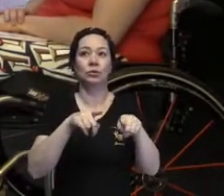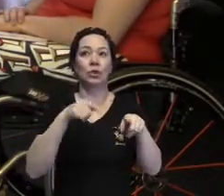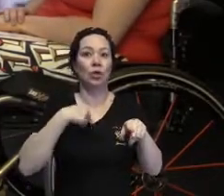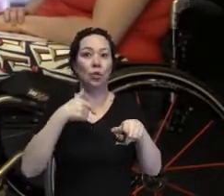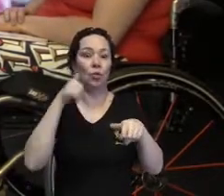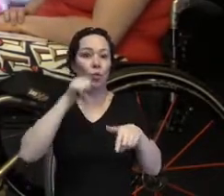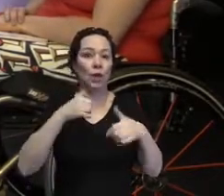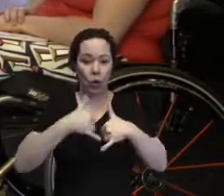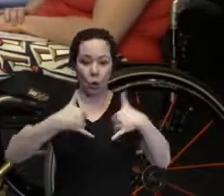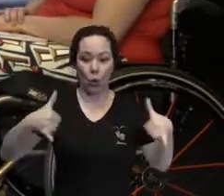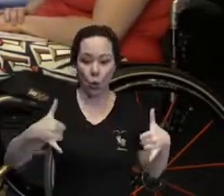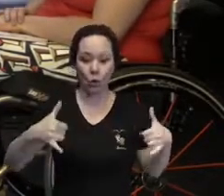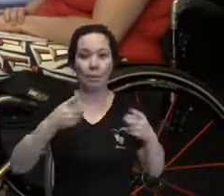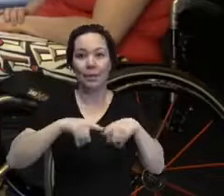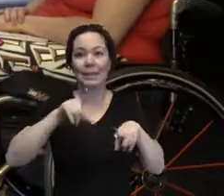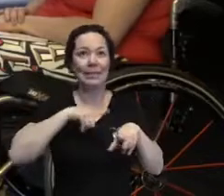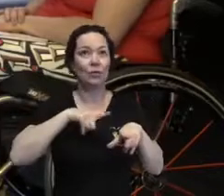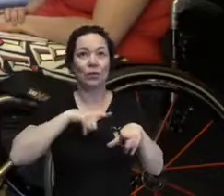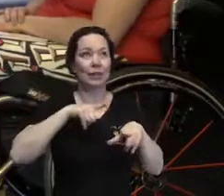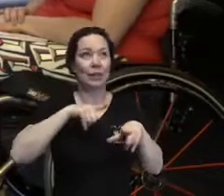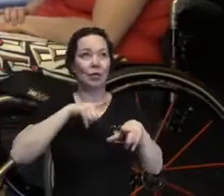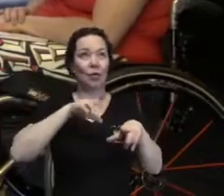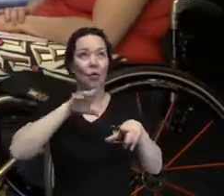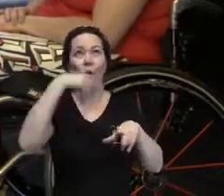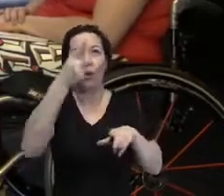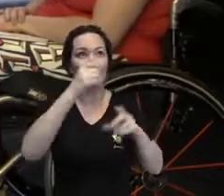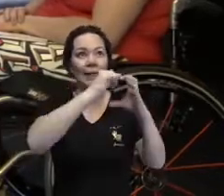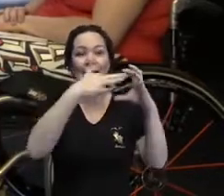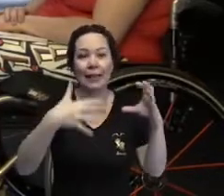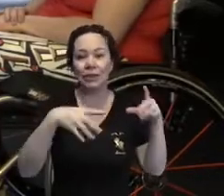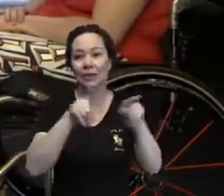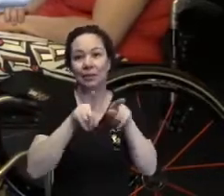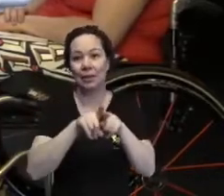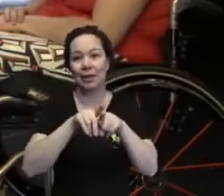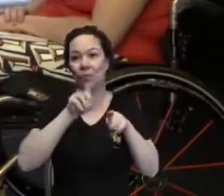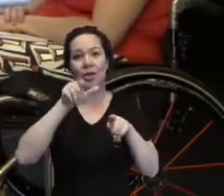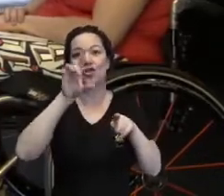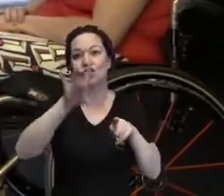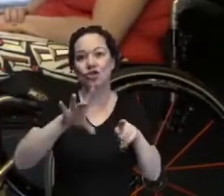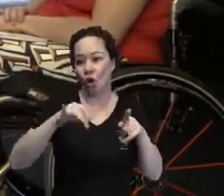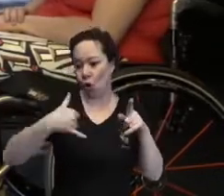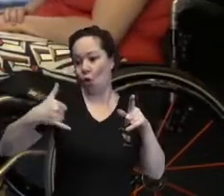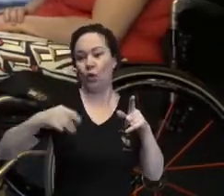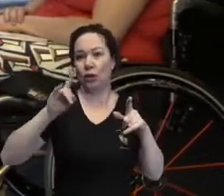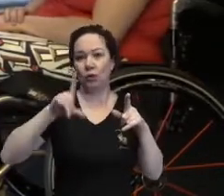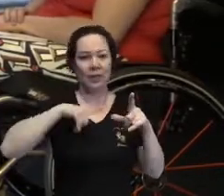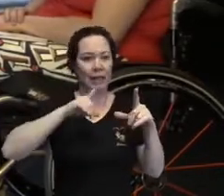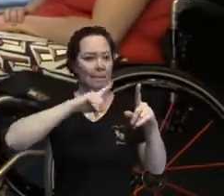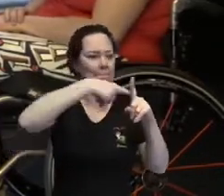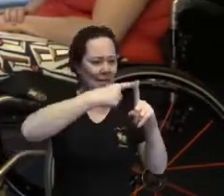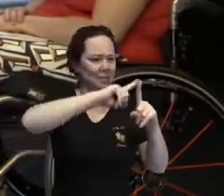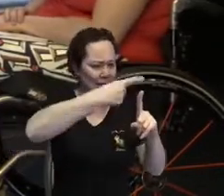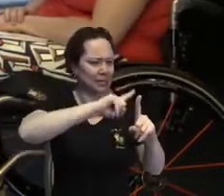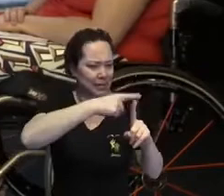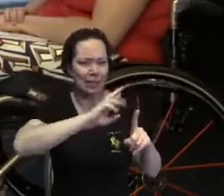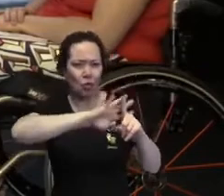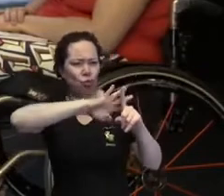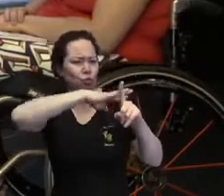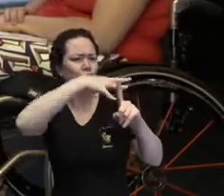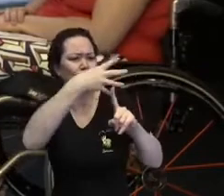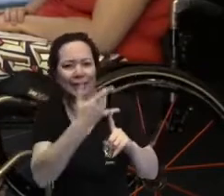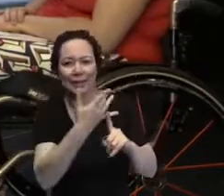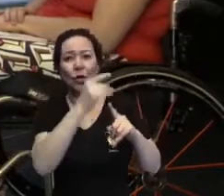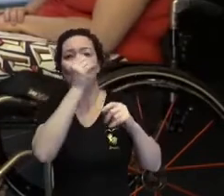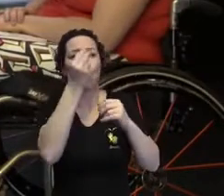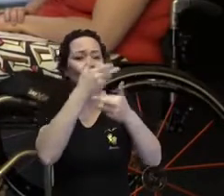gorda, mas eu sou muitas outras coisas. Esse não é um termo que me defina. E eu acho que é isso que a gente tem que entender. A gente tem